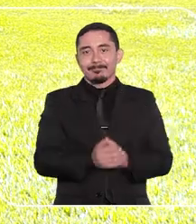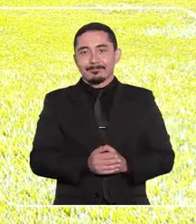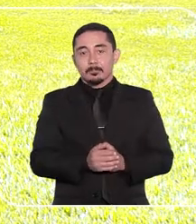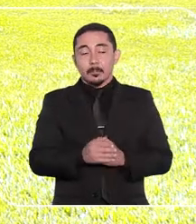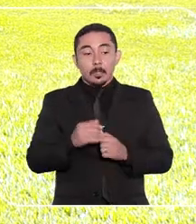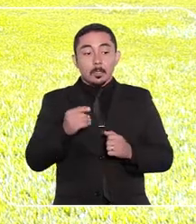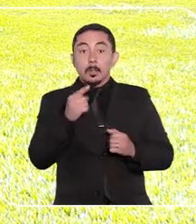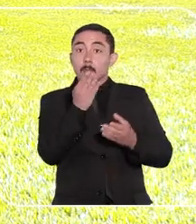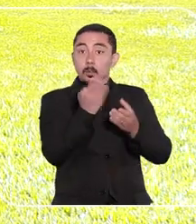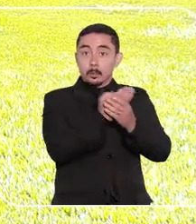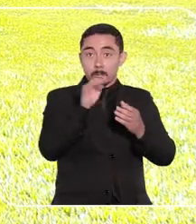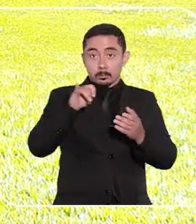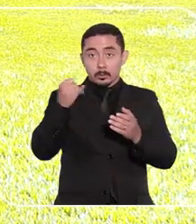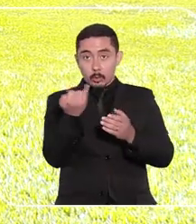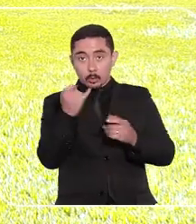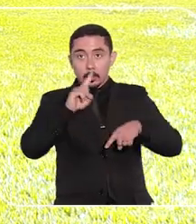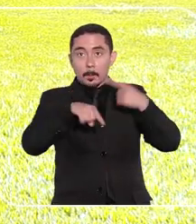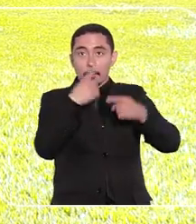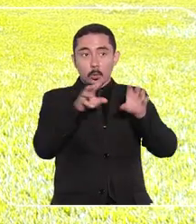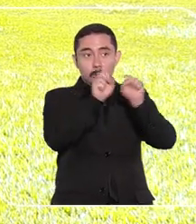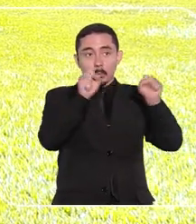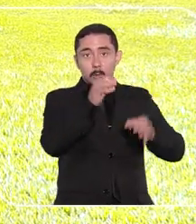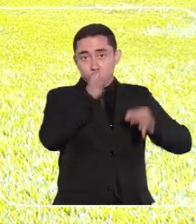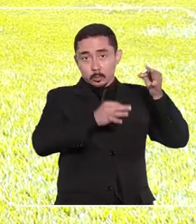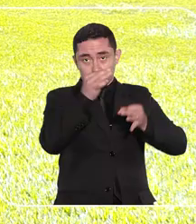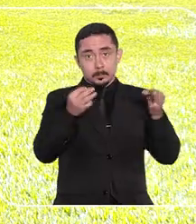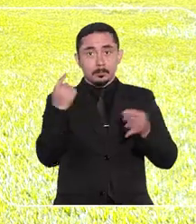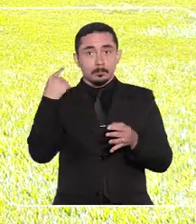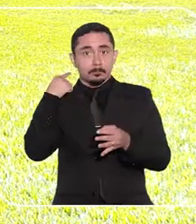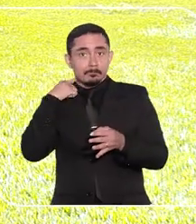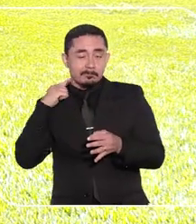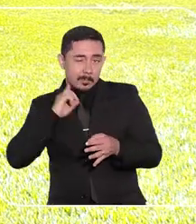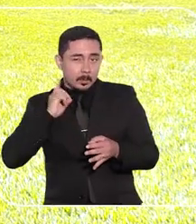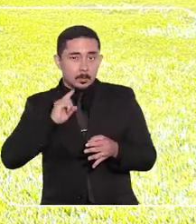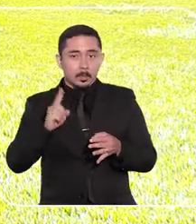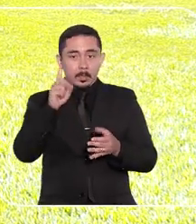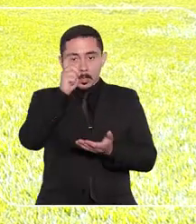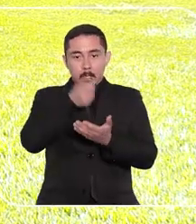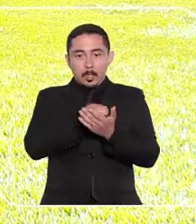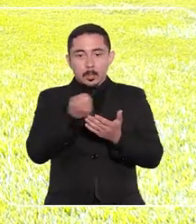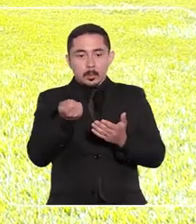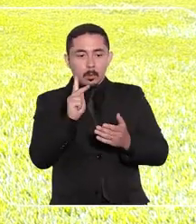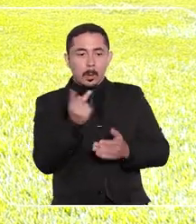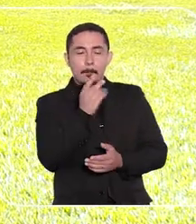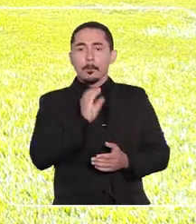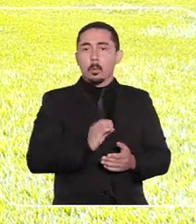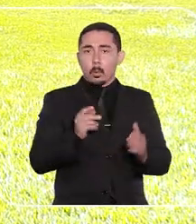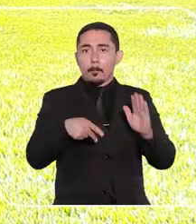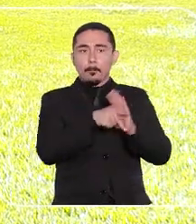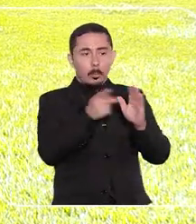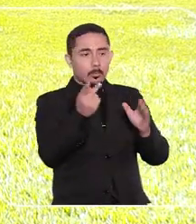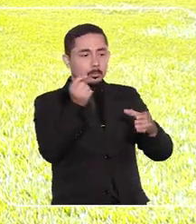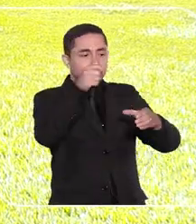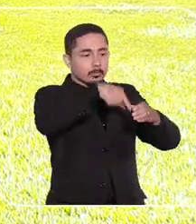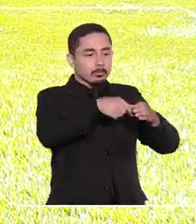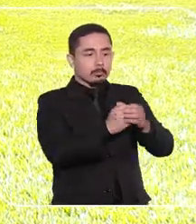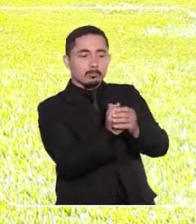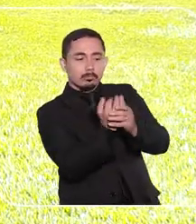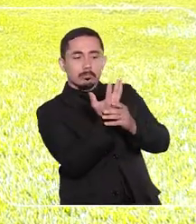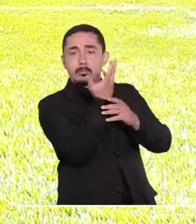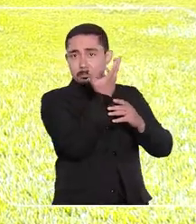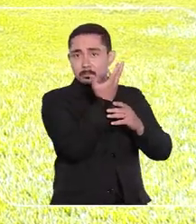O caso chegou ao STJ após o Tribunal de Justiça de Minas Gerais denegar o habeas corpus preventivo com o pedido do paciente para